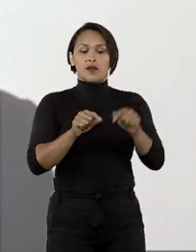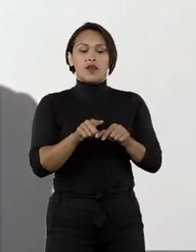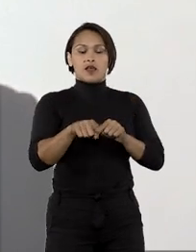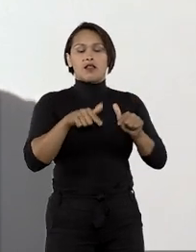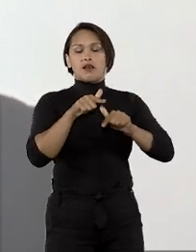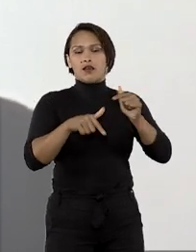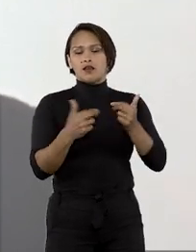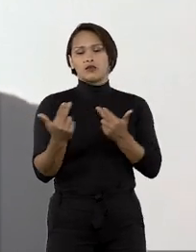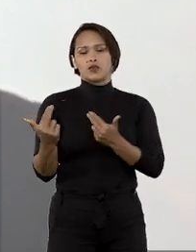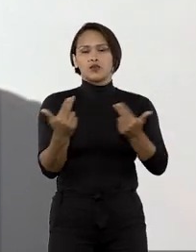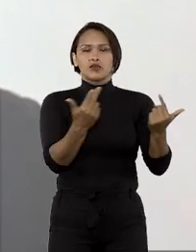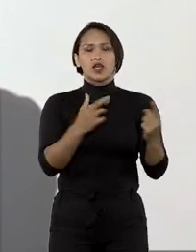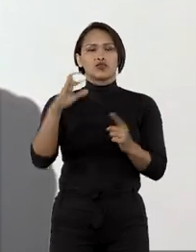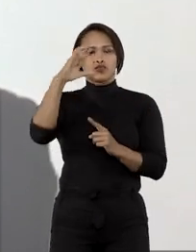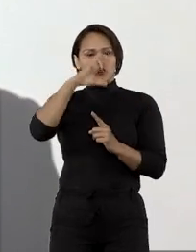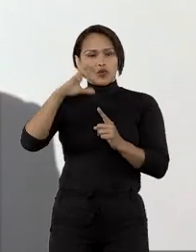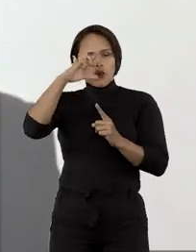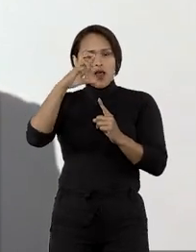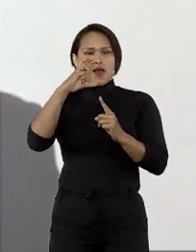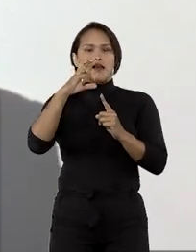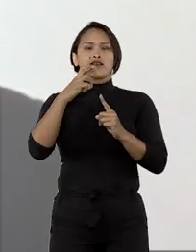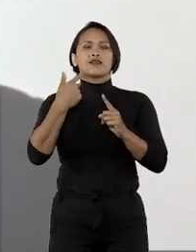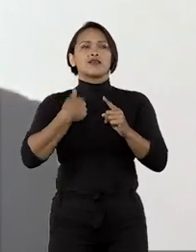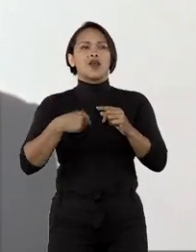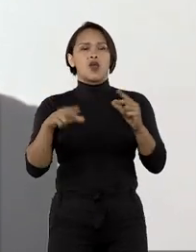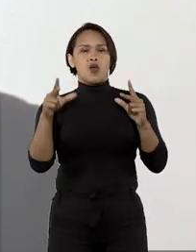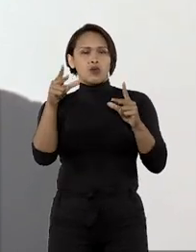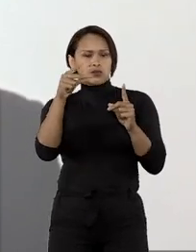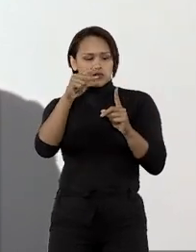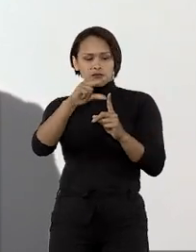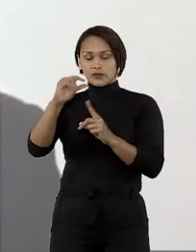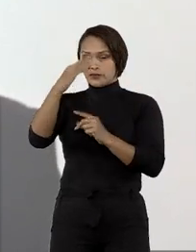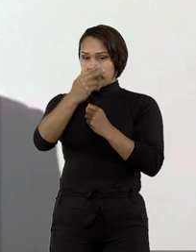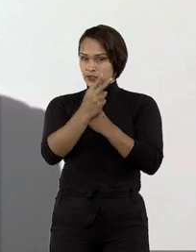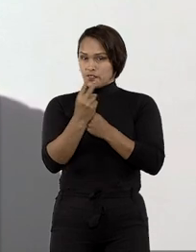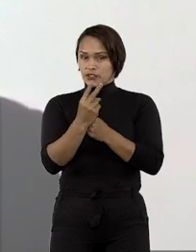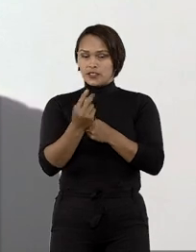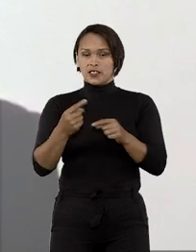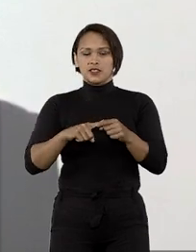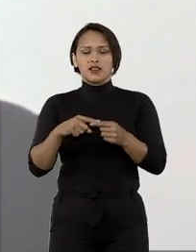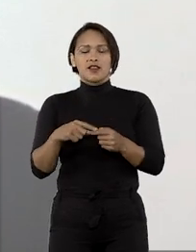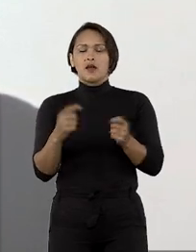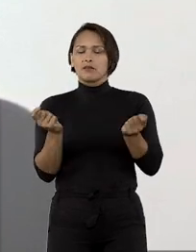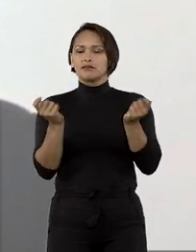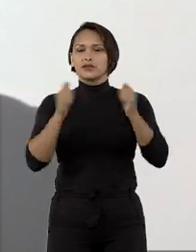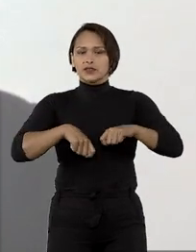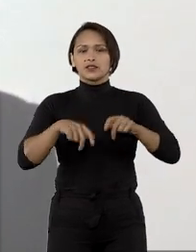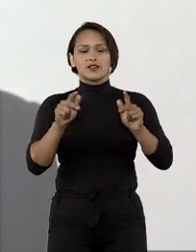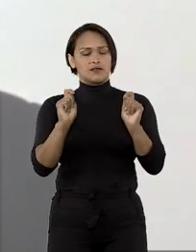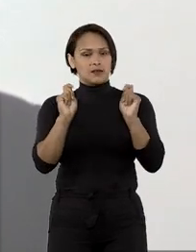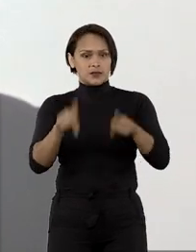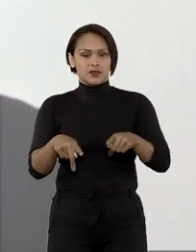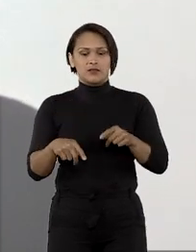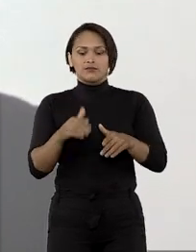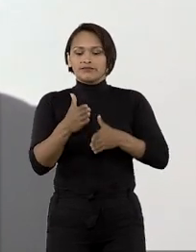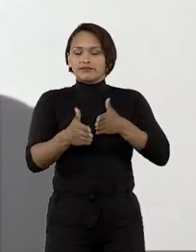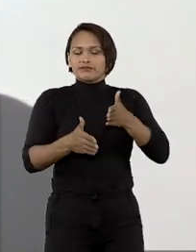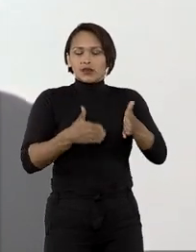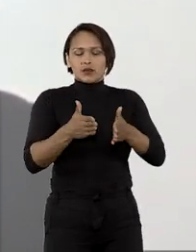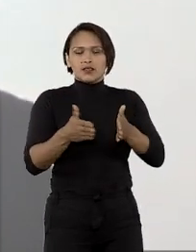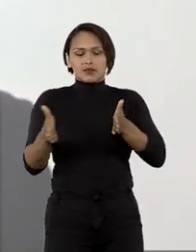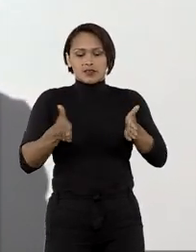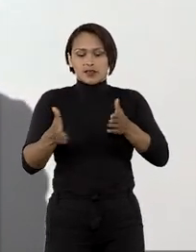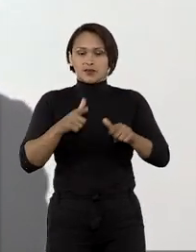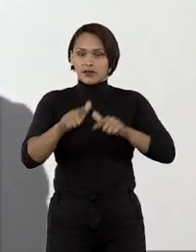aquela atividade, seja de guarda, seja de vigilante, ele conseguia se aposentar ou ele conseguia considerar esse tempo de trabalho